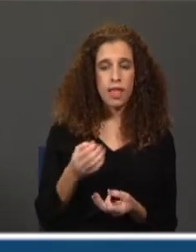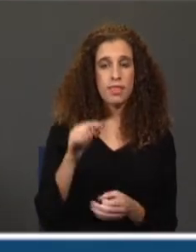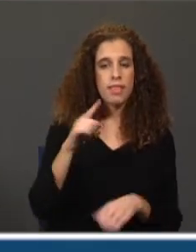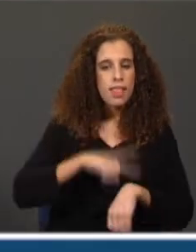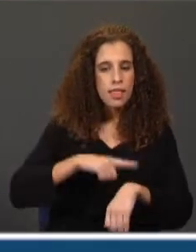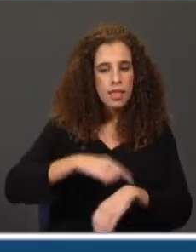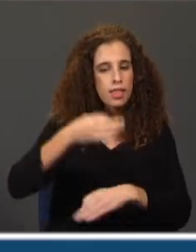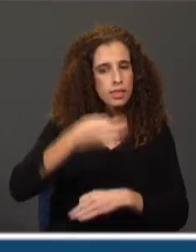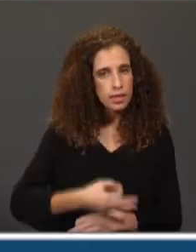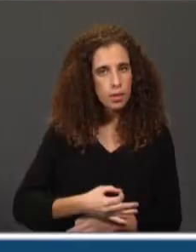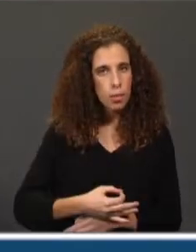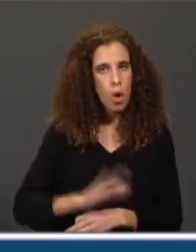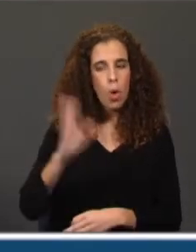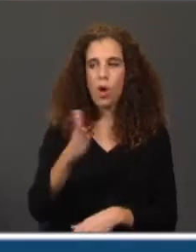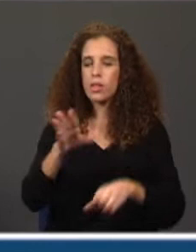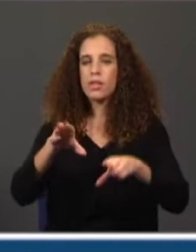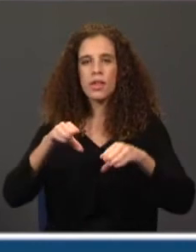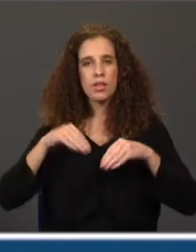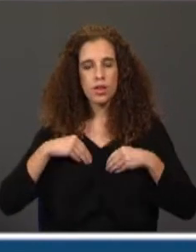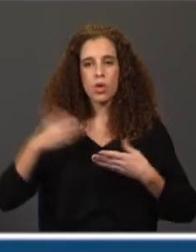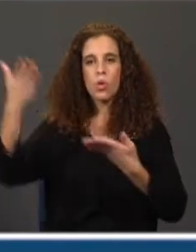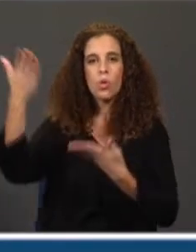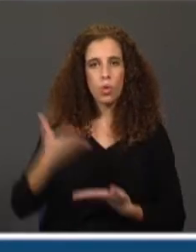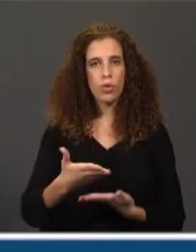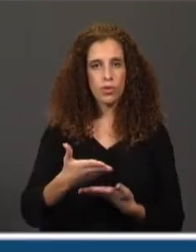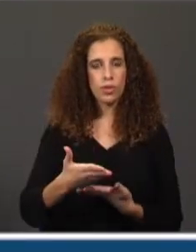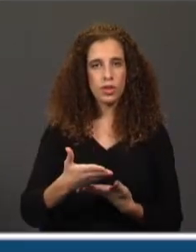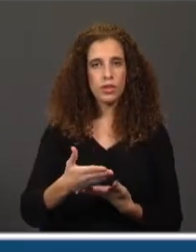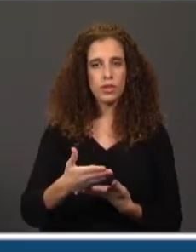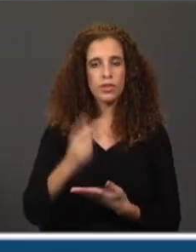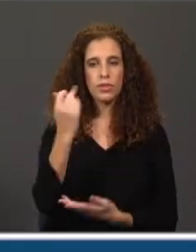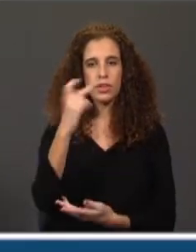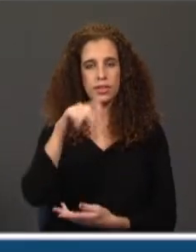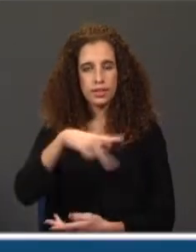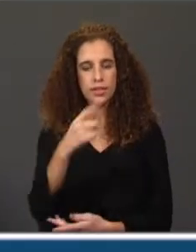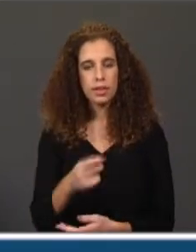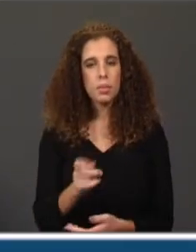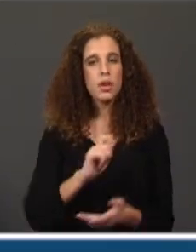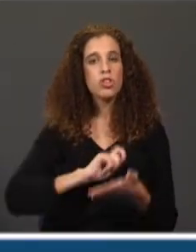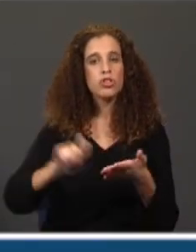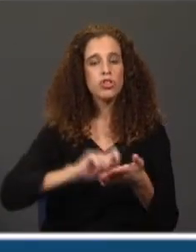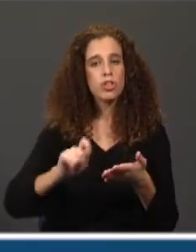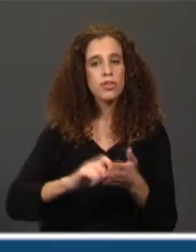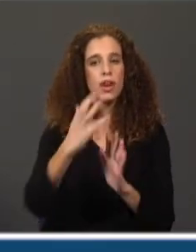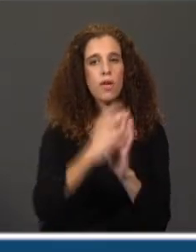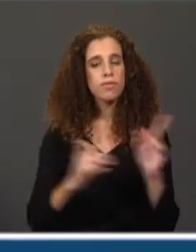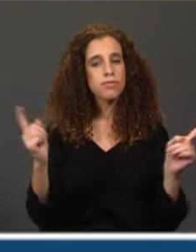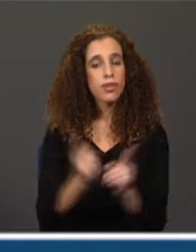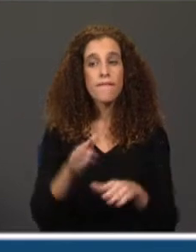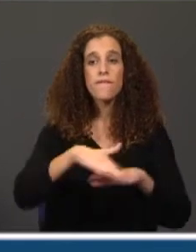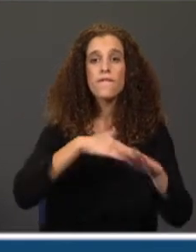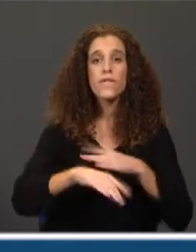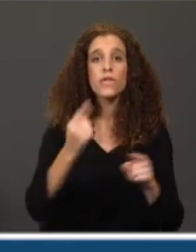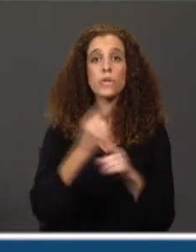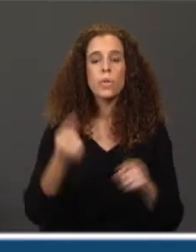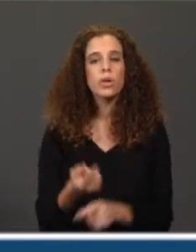momento, quando aceitou o convite de Vicente Jorge Silva para escrever crónicas, fê-lo porque precisava de ganhar dinheiro. Estava com